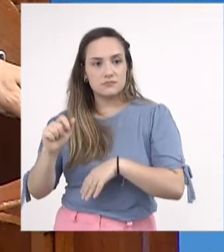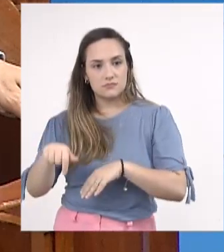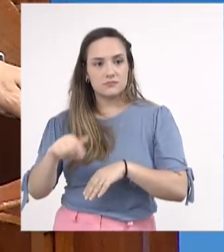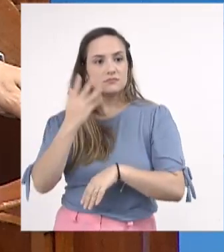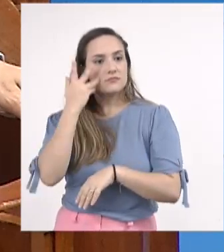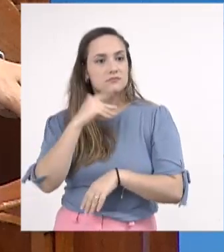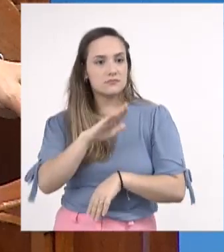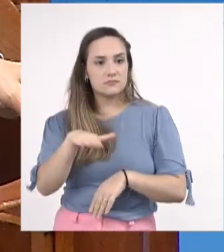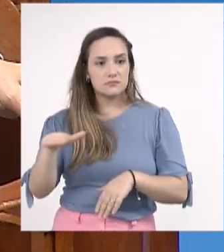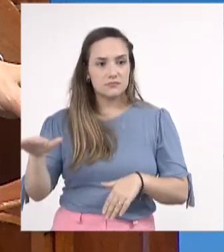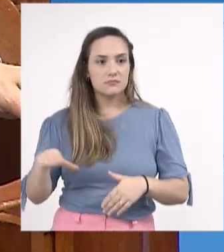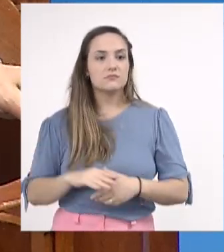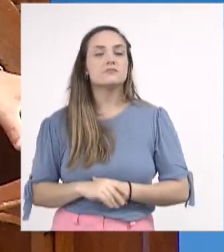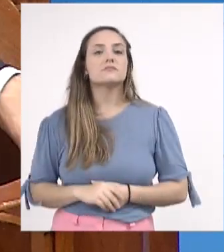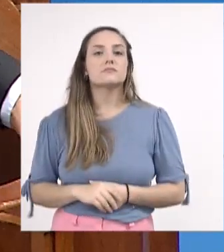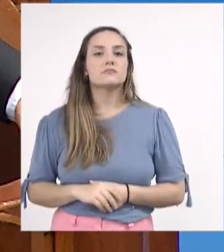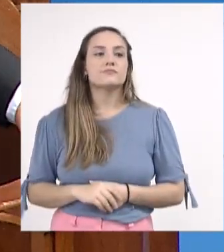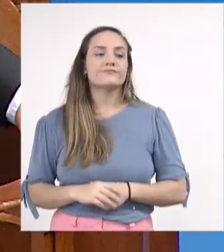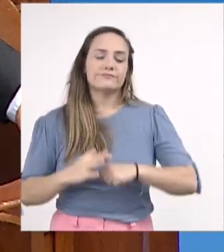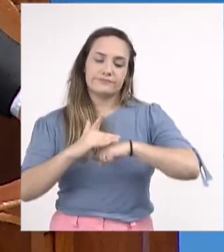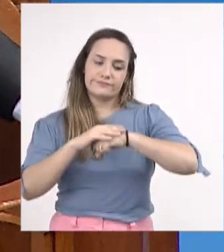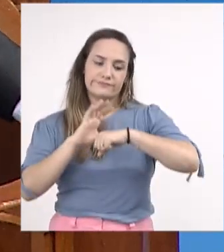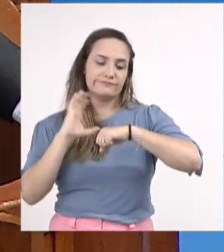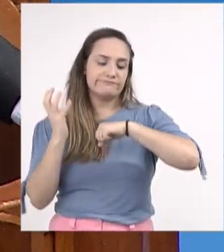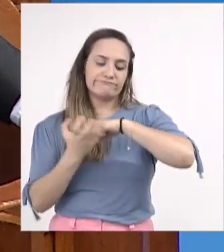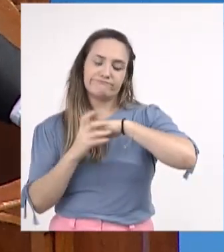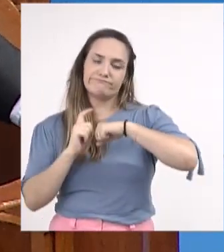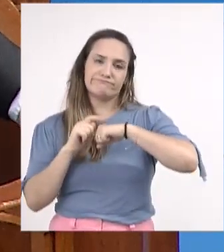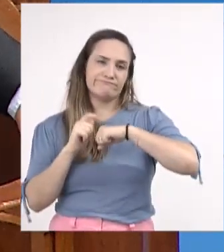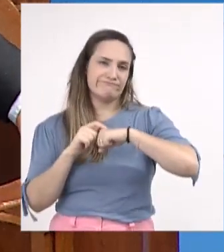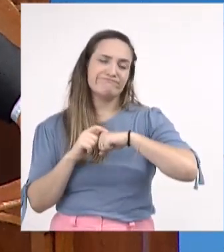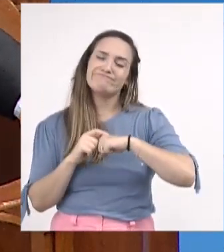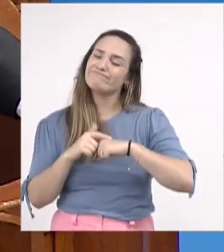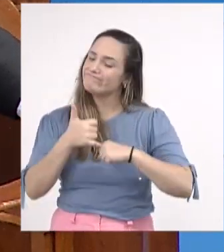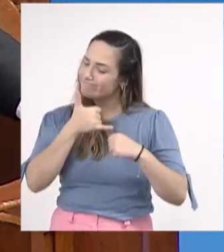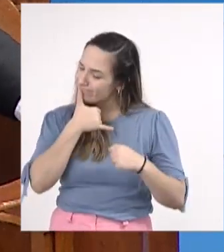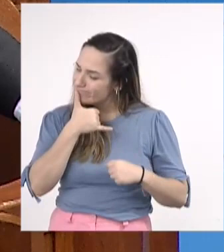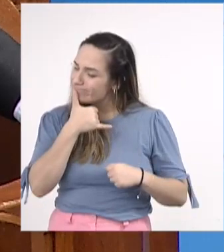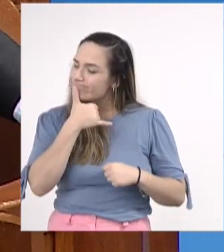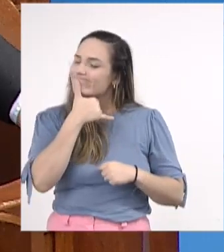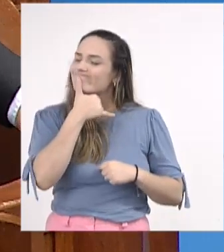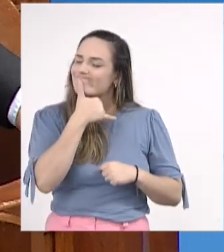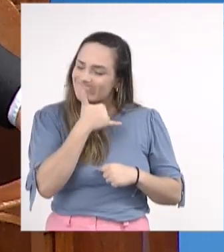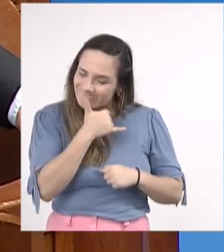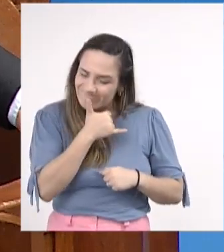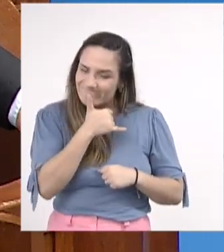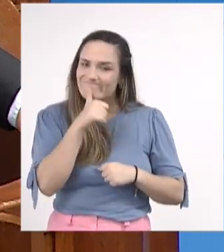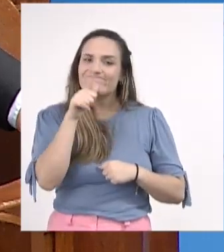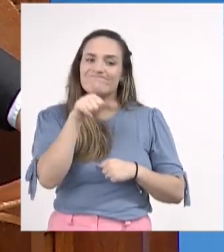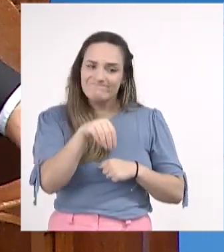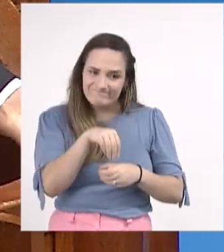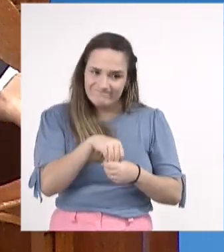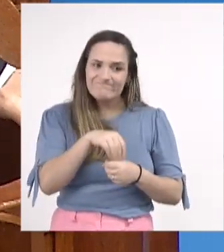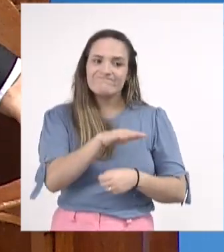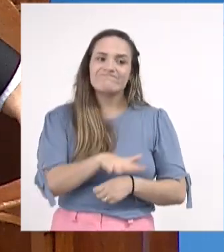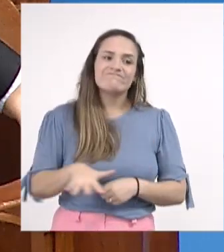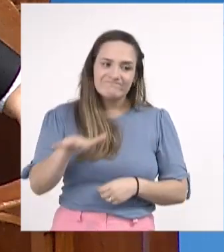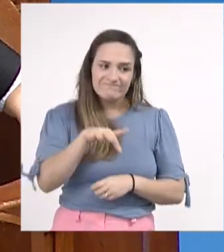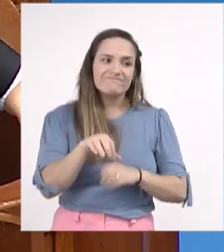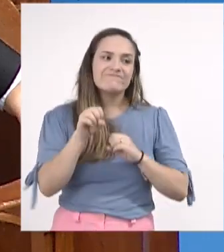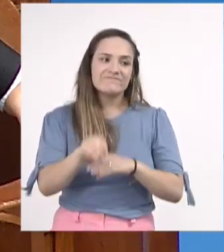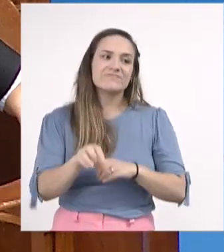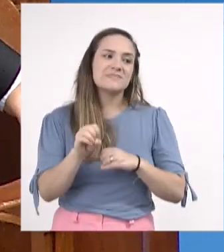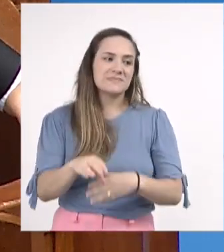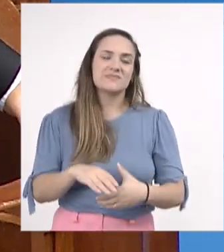E a pandemia foi um desastre na área da educação. Nós